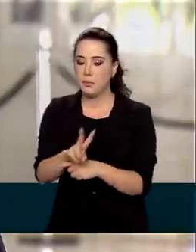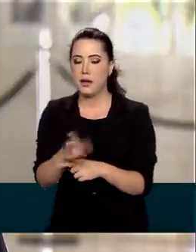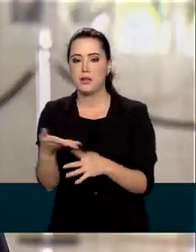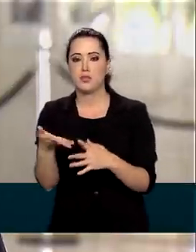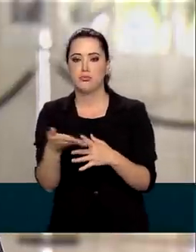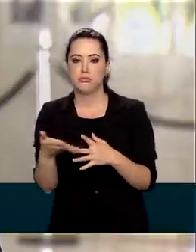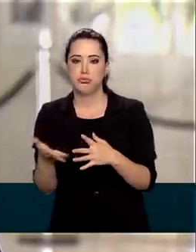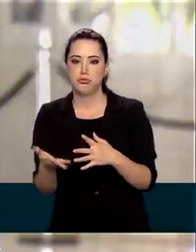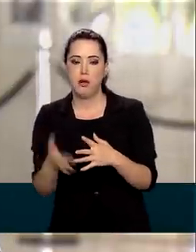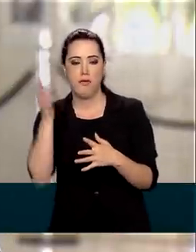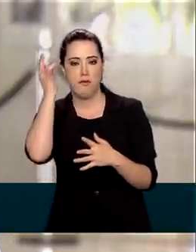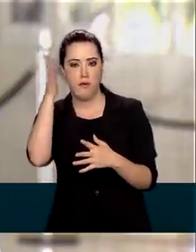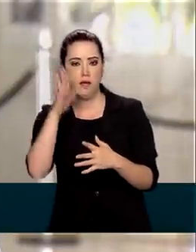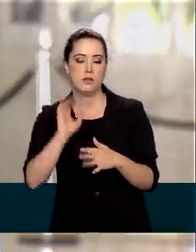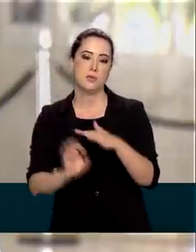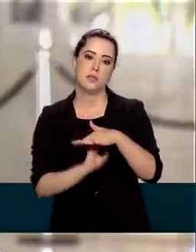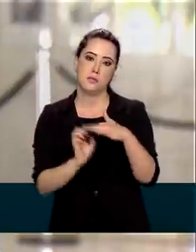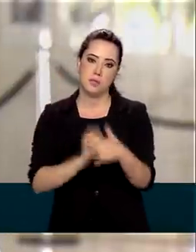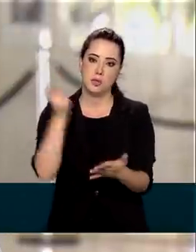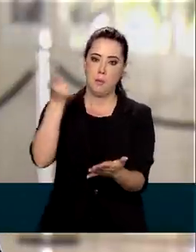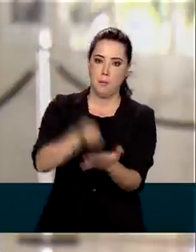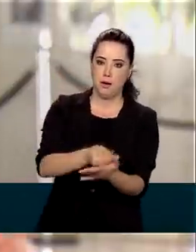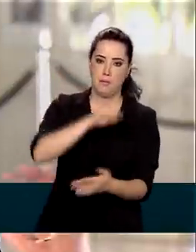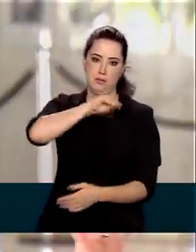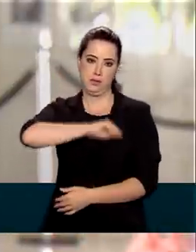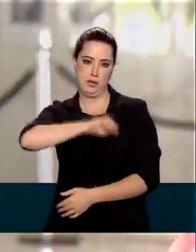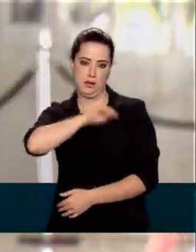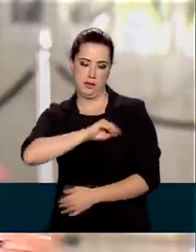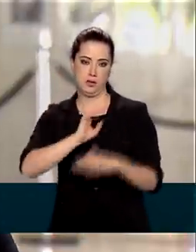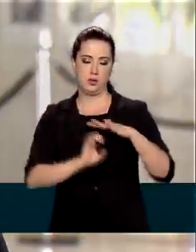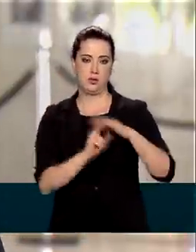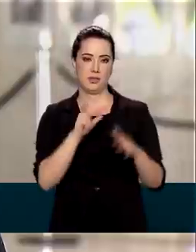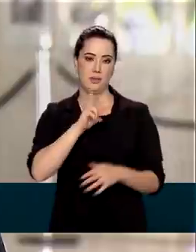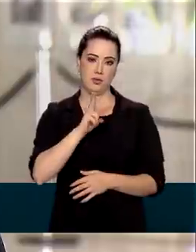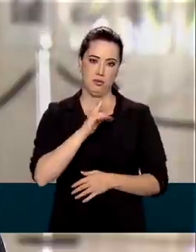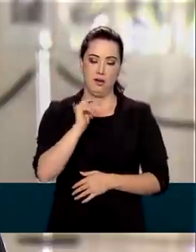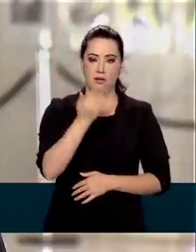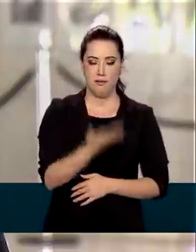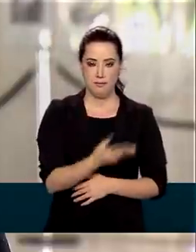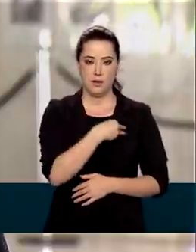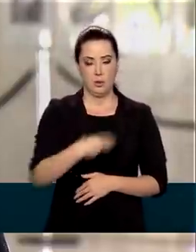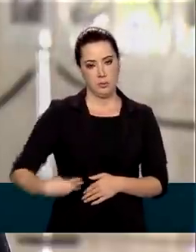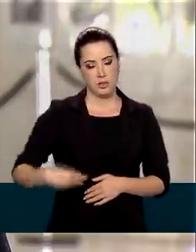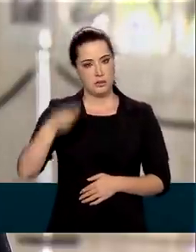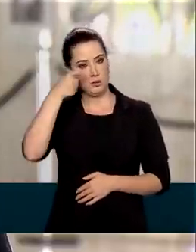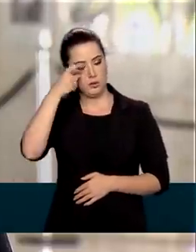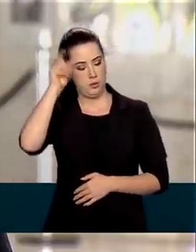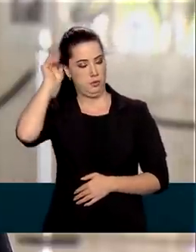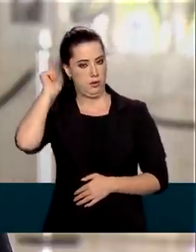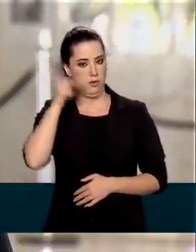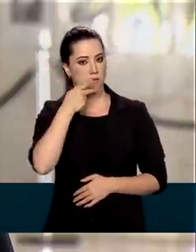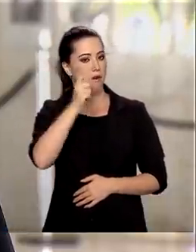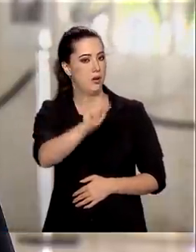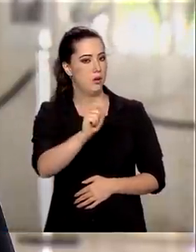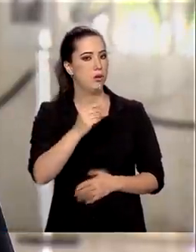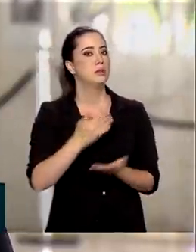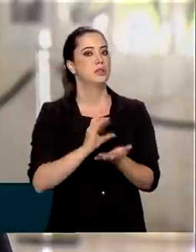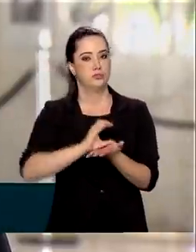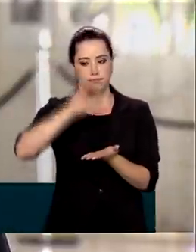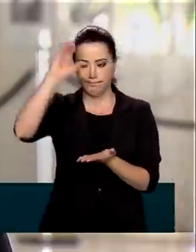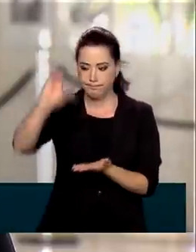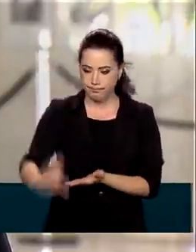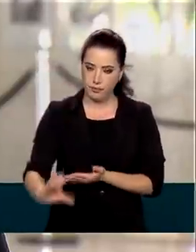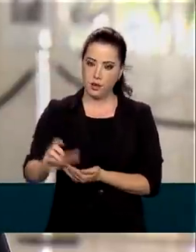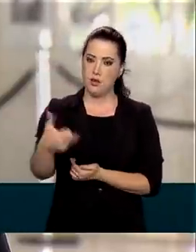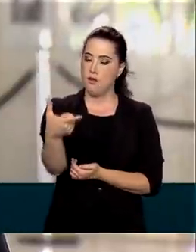empresas e o pagamento de salários da iniciativa privada, o ministro disse ainda que serão gastos mais 20 bilhões